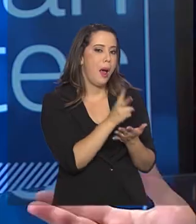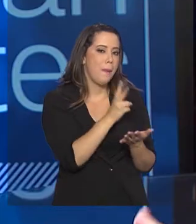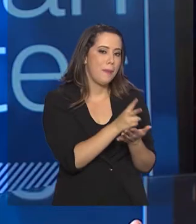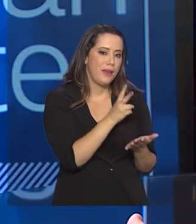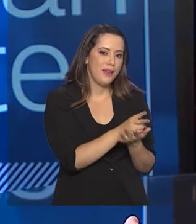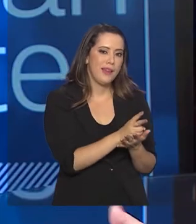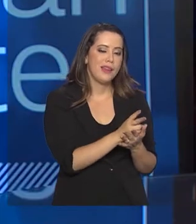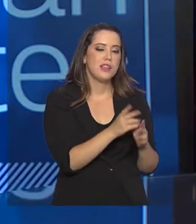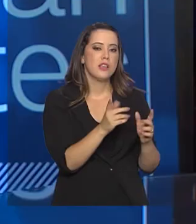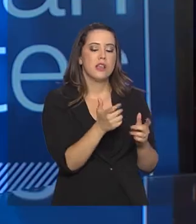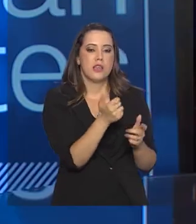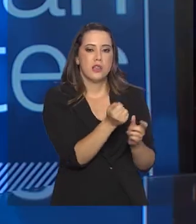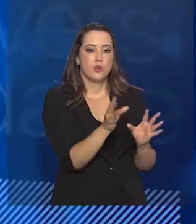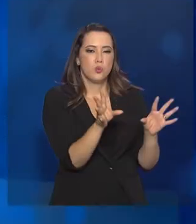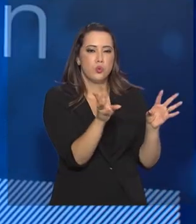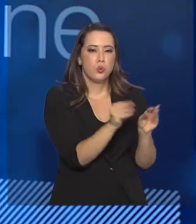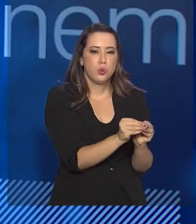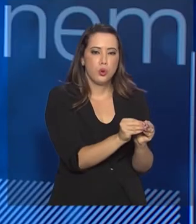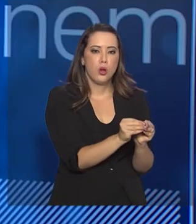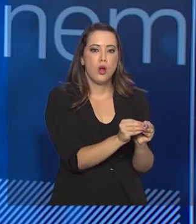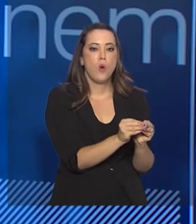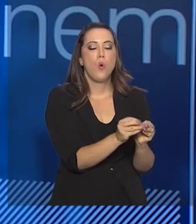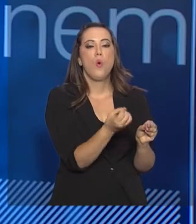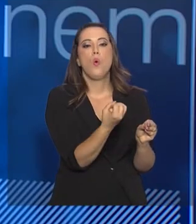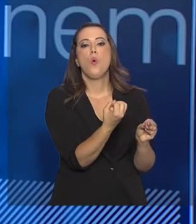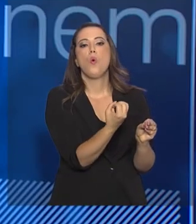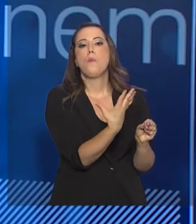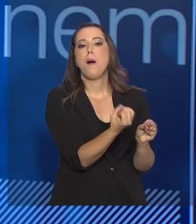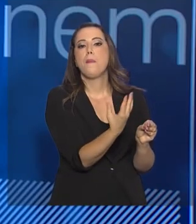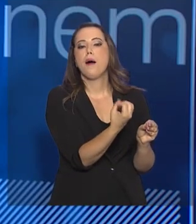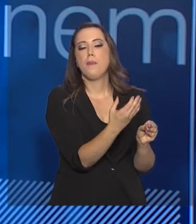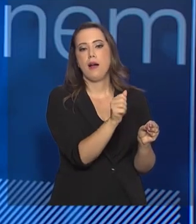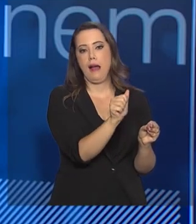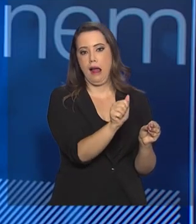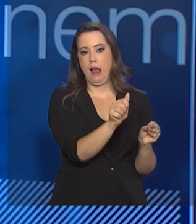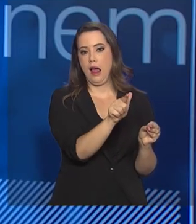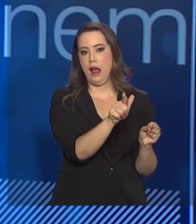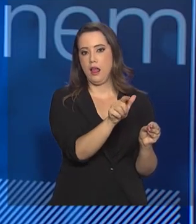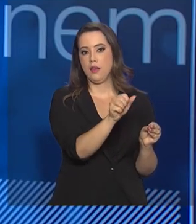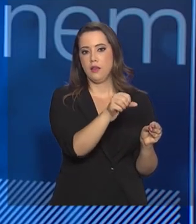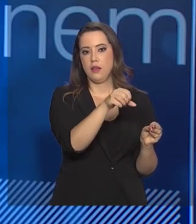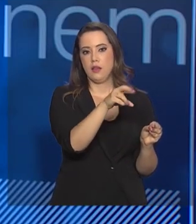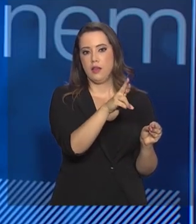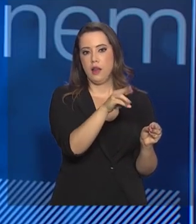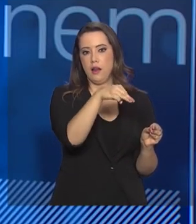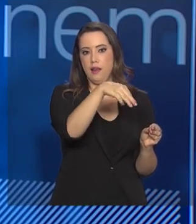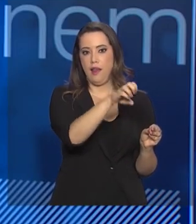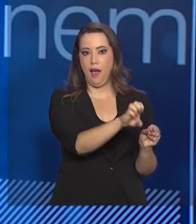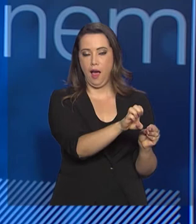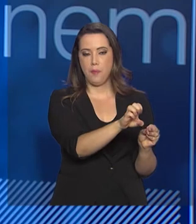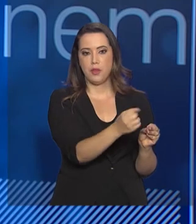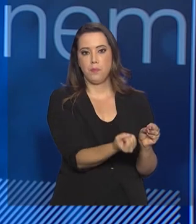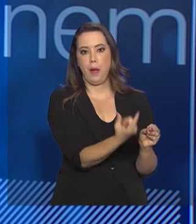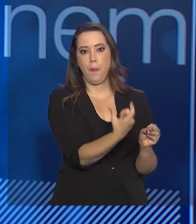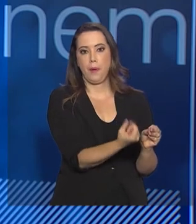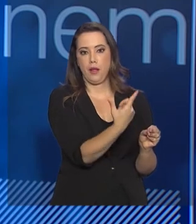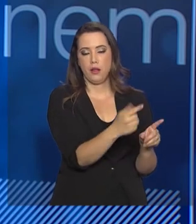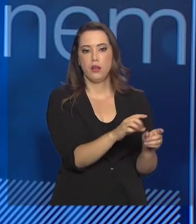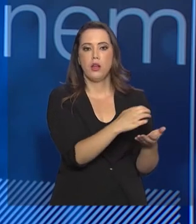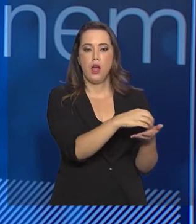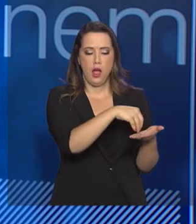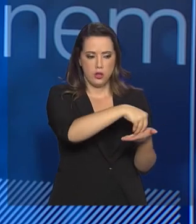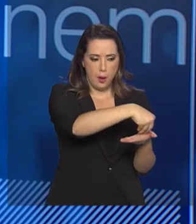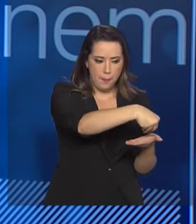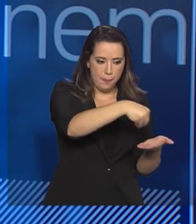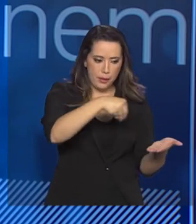programado, o alarme toca. Então, o aluno tem que tomar muito cuidado com isso, garantir, desligar todos os Tira a bateria, né? Na prova que fizemos